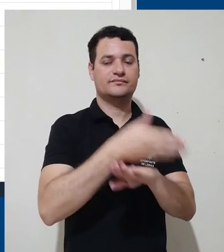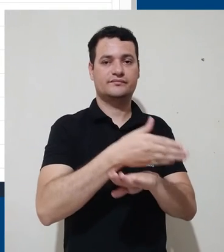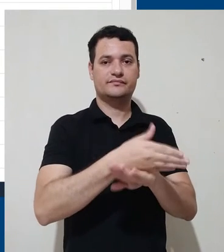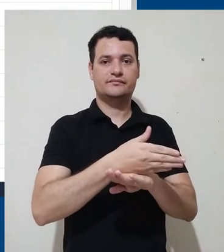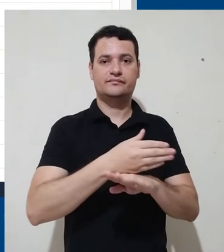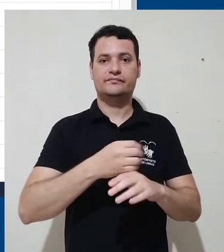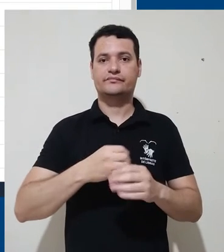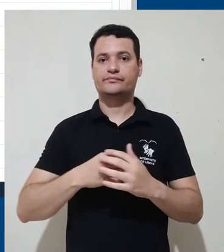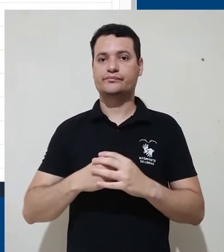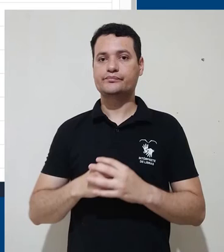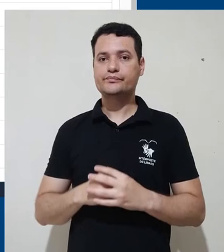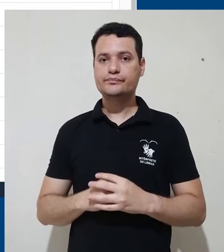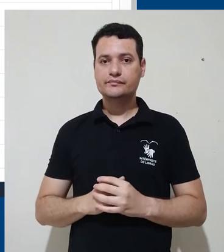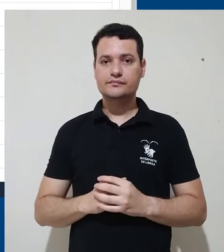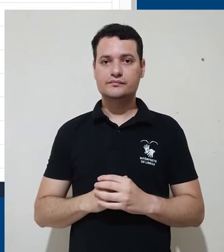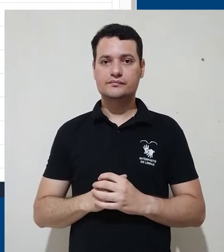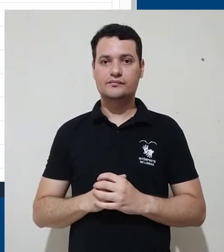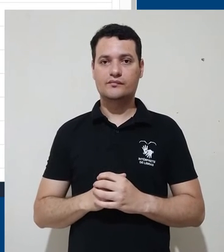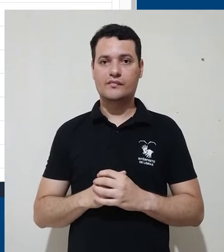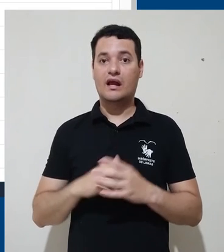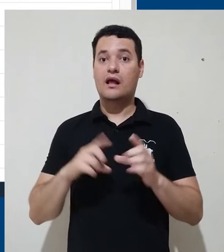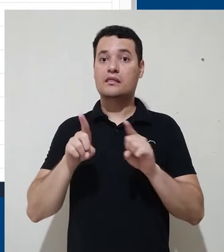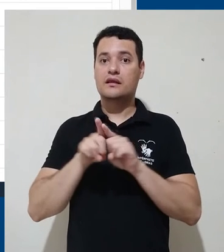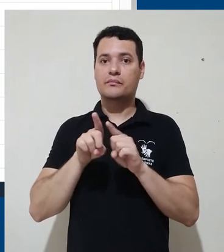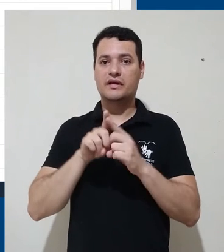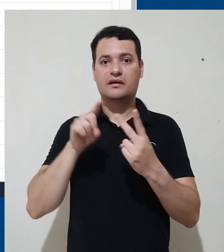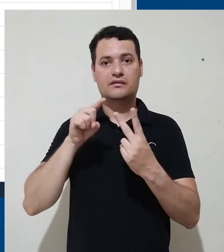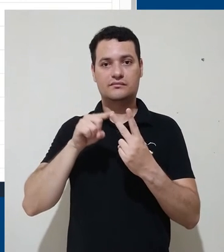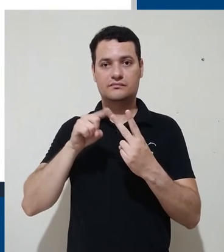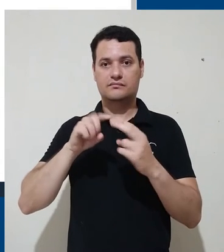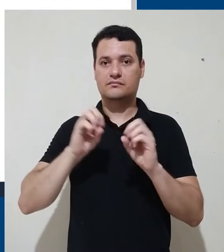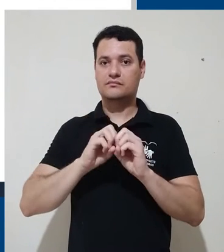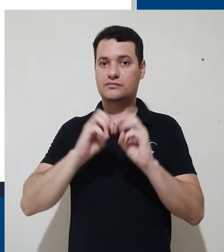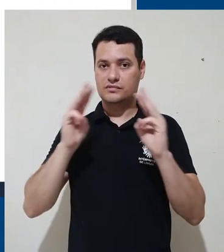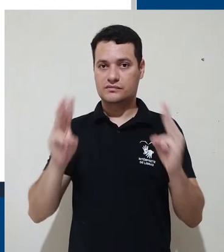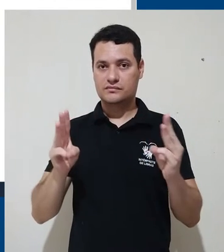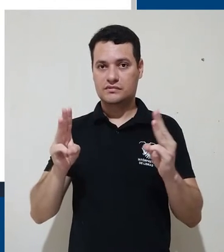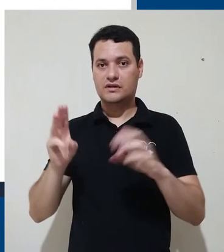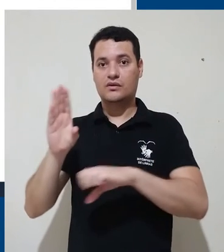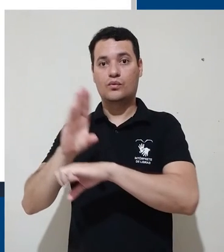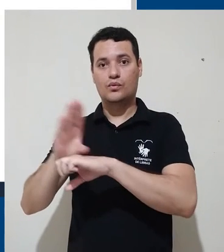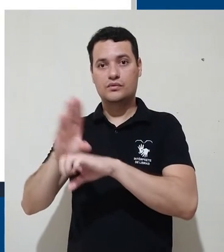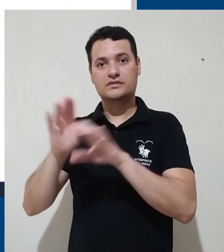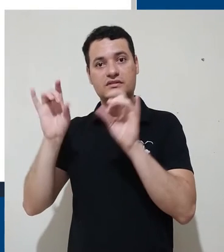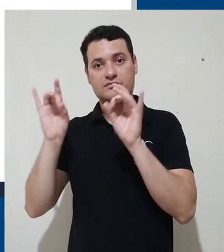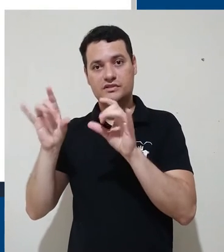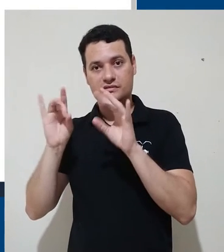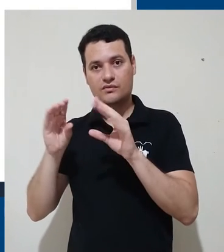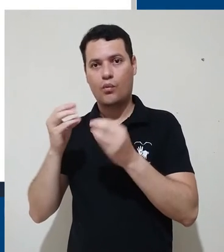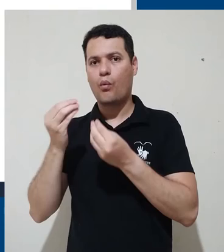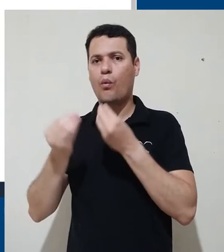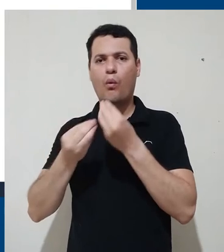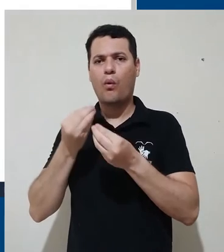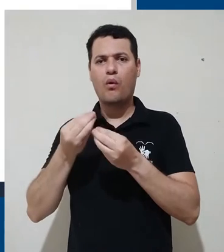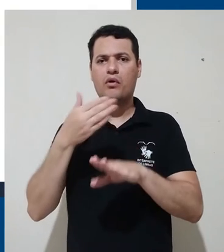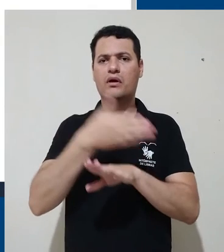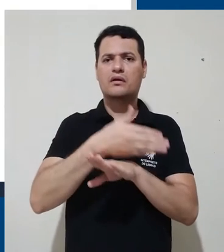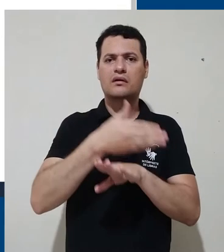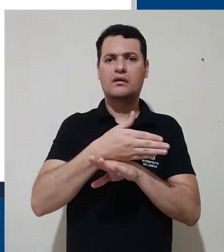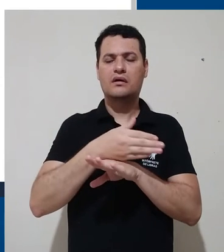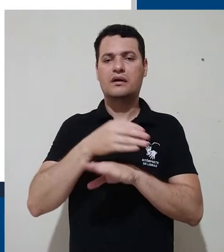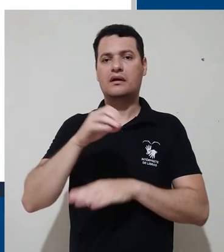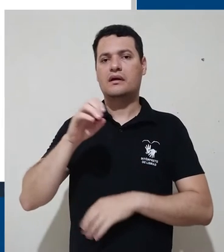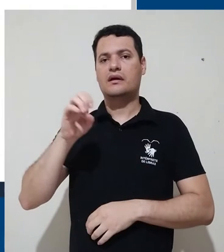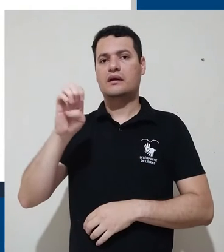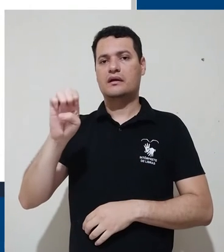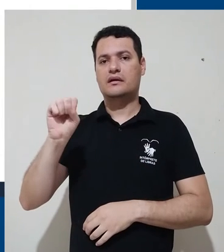é possível entrar nessa plataforma e fazer acesso aos cursos. Também temos a plataforma de especialização, que pode ser acessada